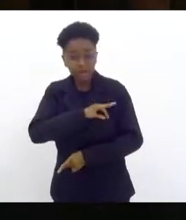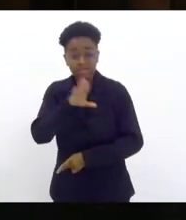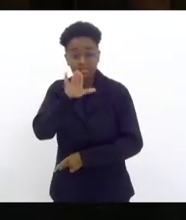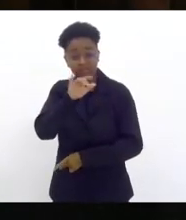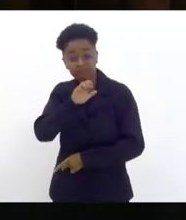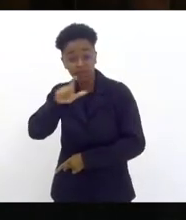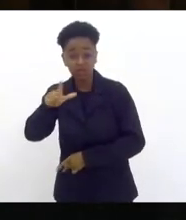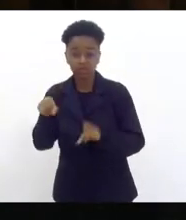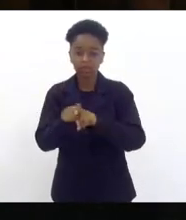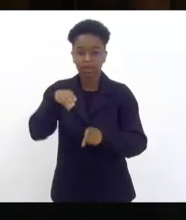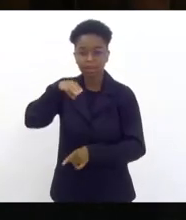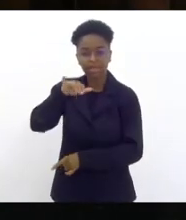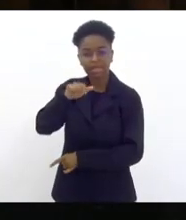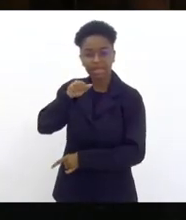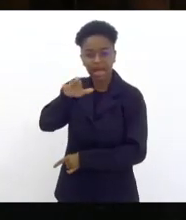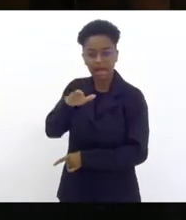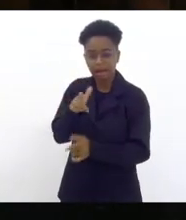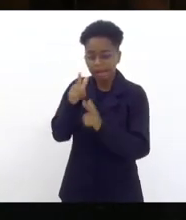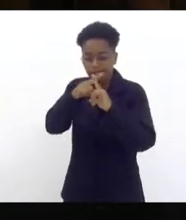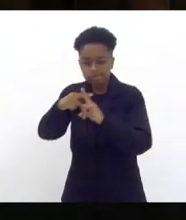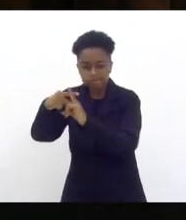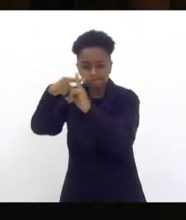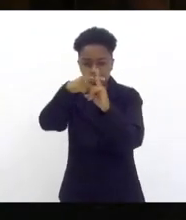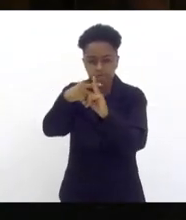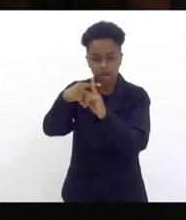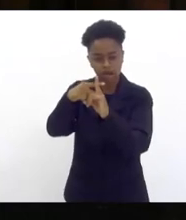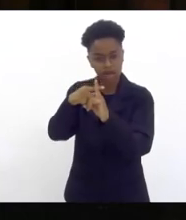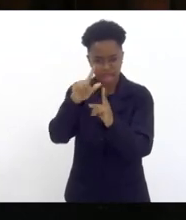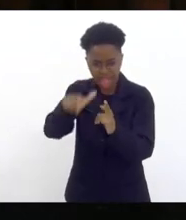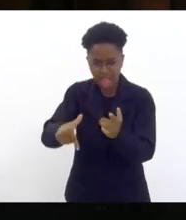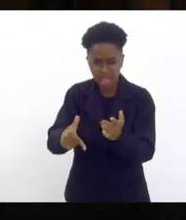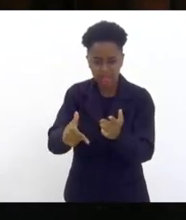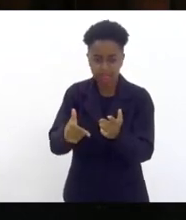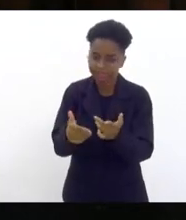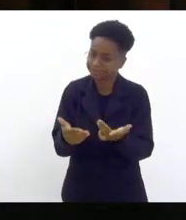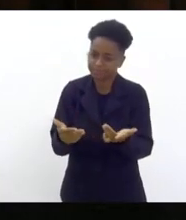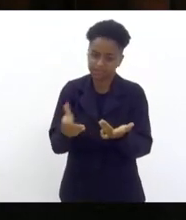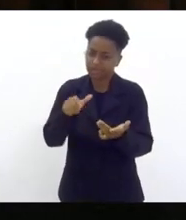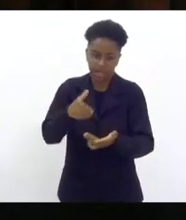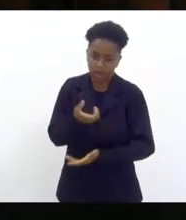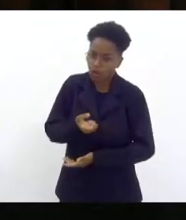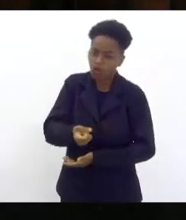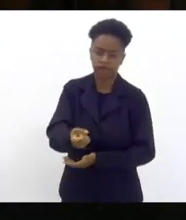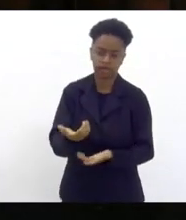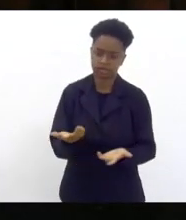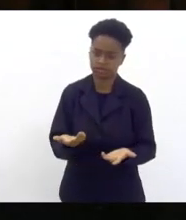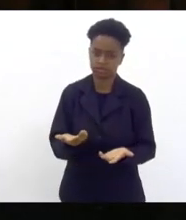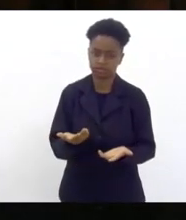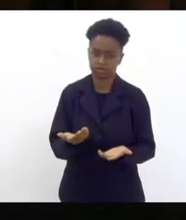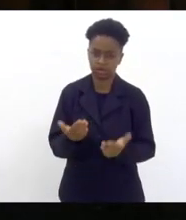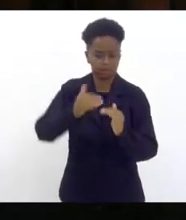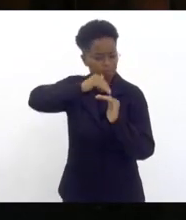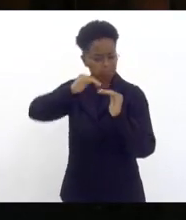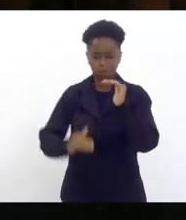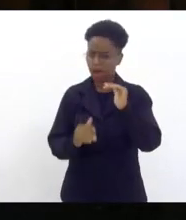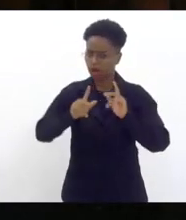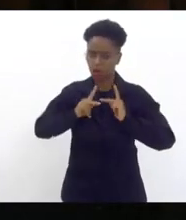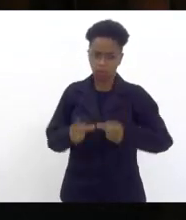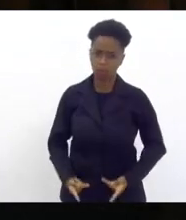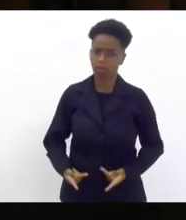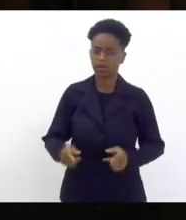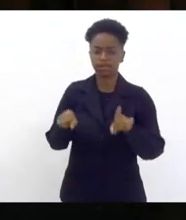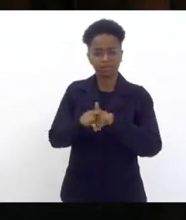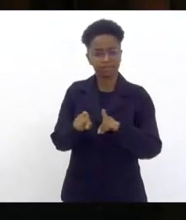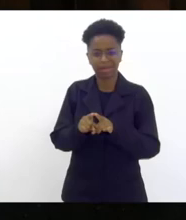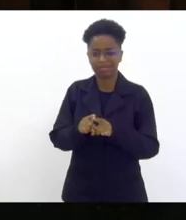militares na alça de mira isso é no mínimo covardia desumanidade e